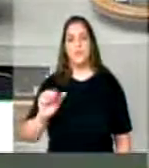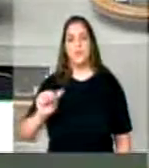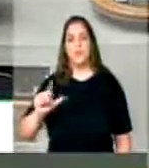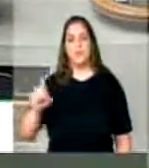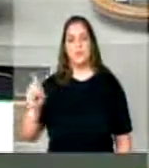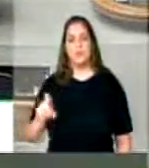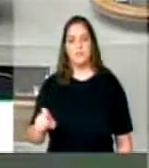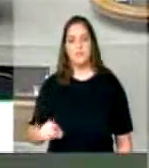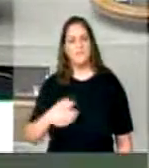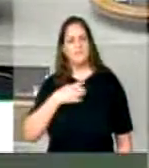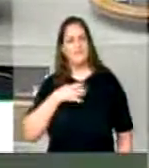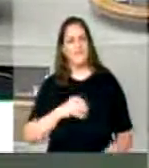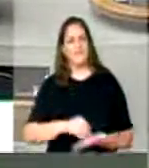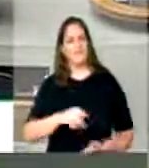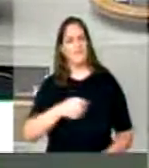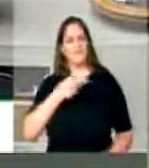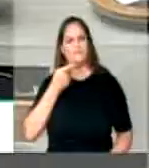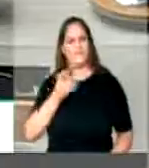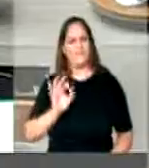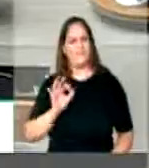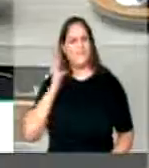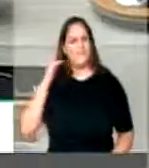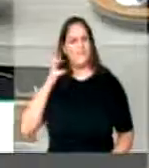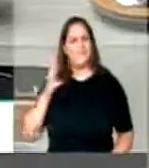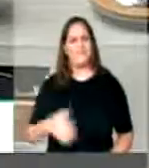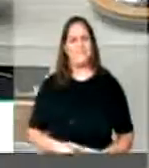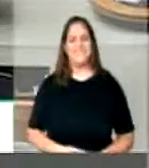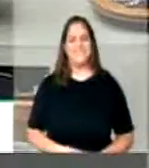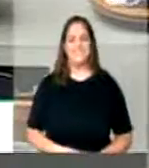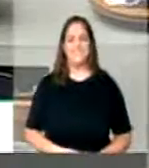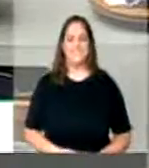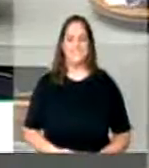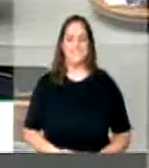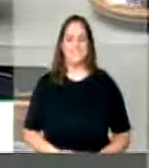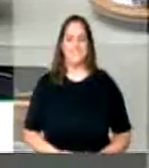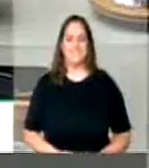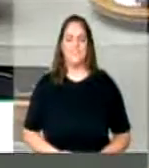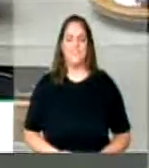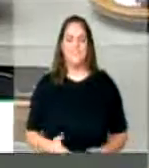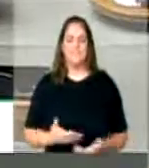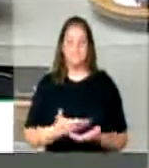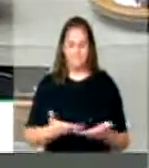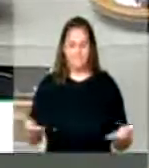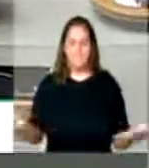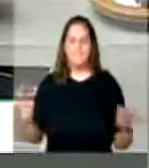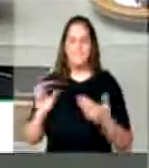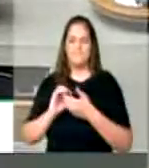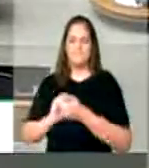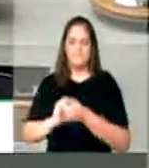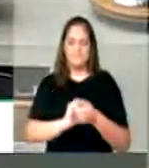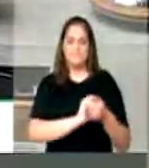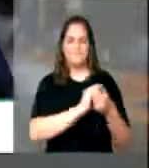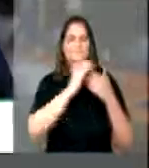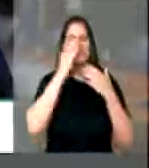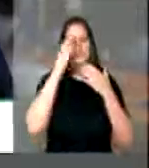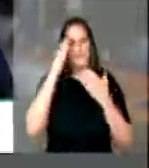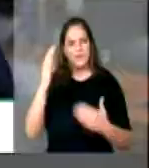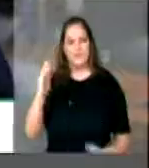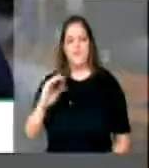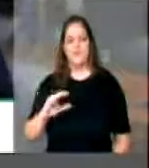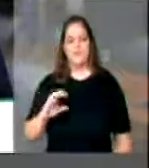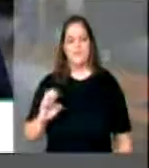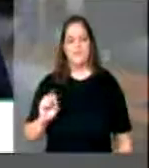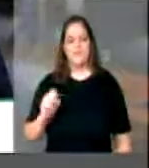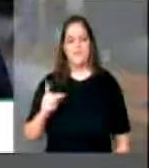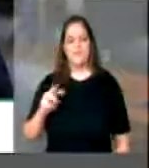Exª. Obrigado, Presidente, senhoras e senhores. Eu quero, primeiramente, agradecer a CESPRO pela